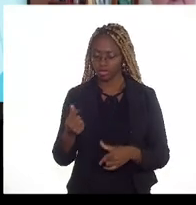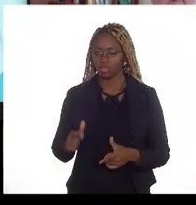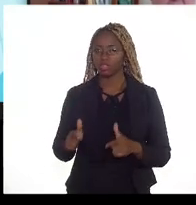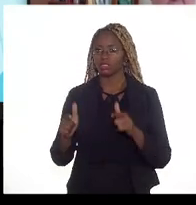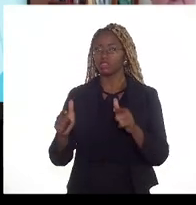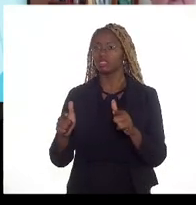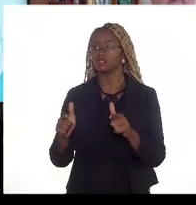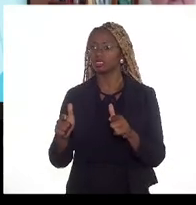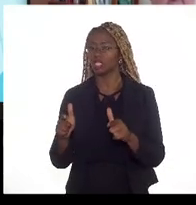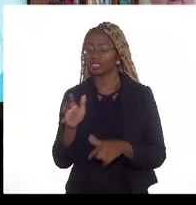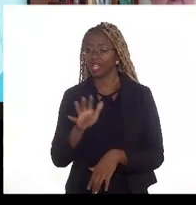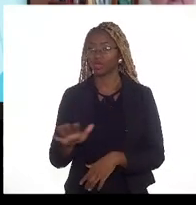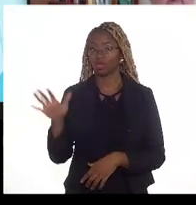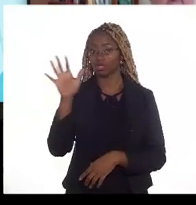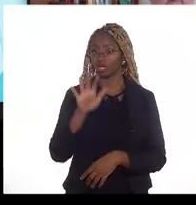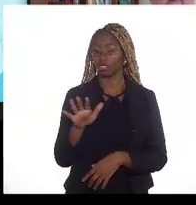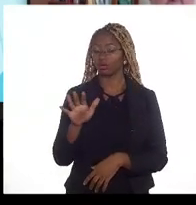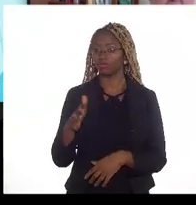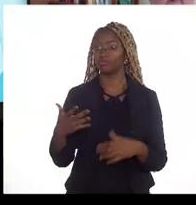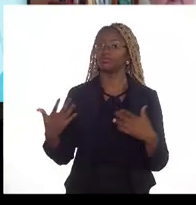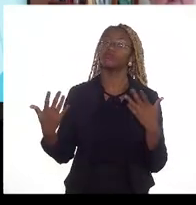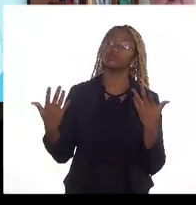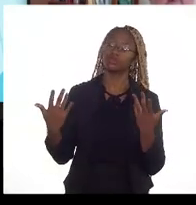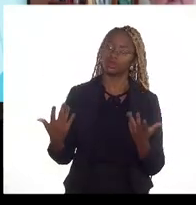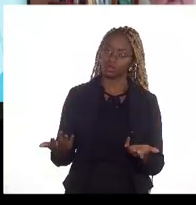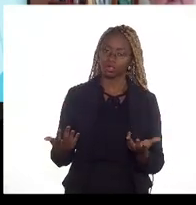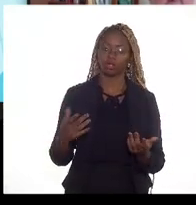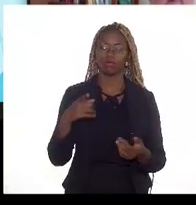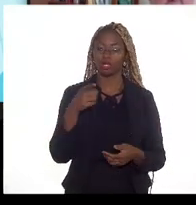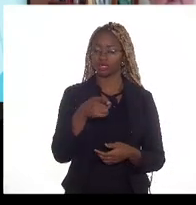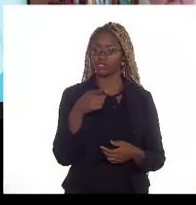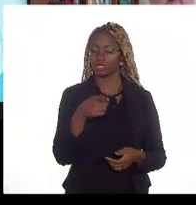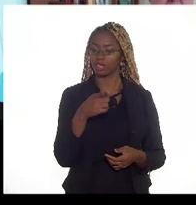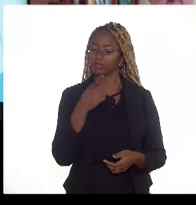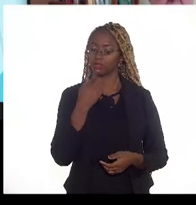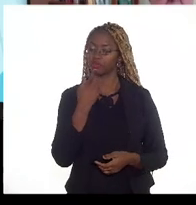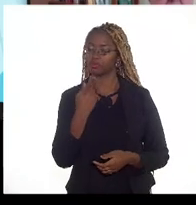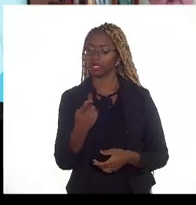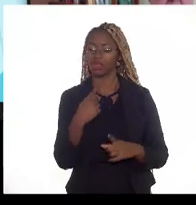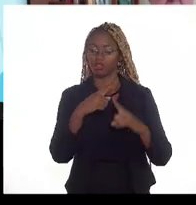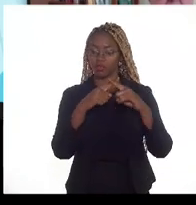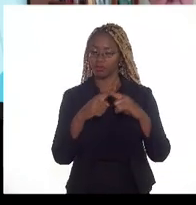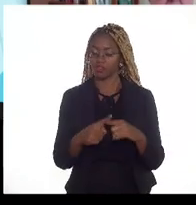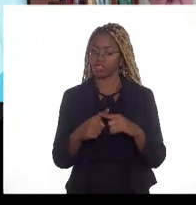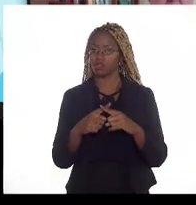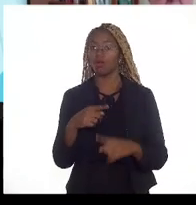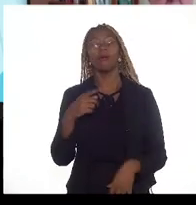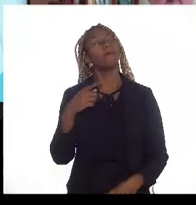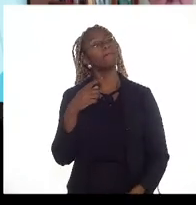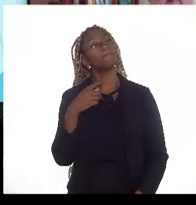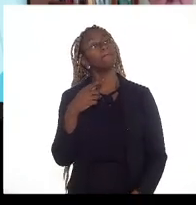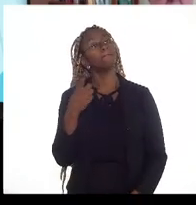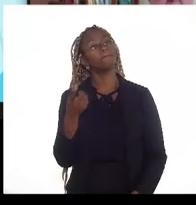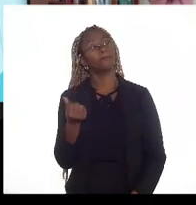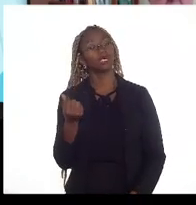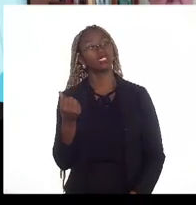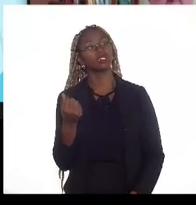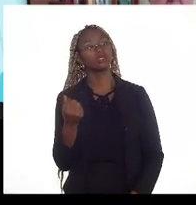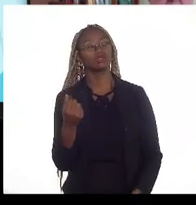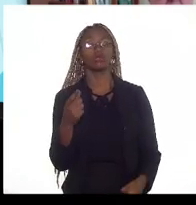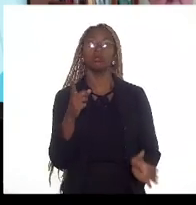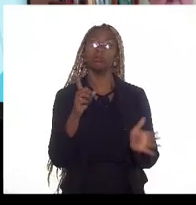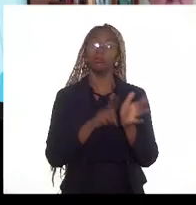e aqui eu estou falando de receita líquida vezes preço e menos